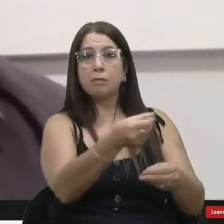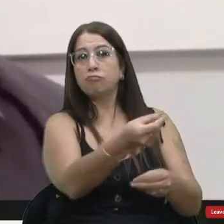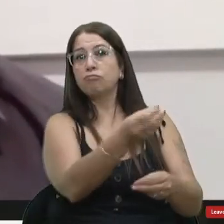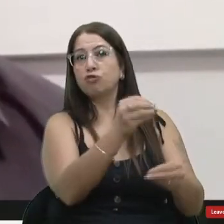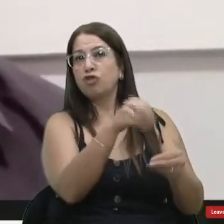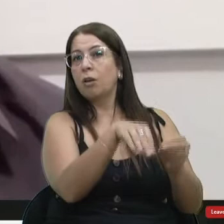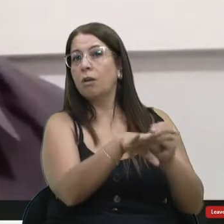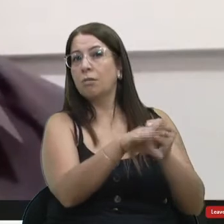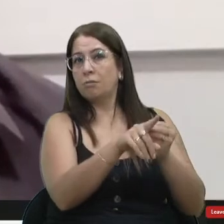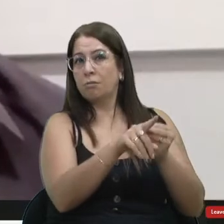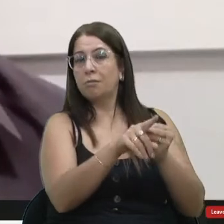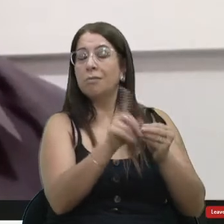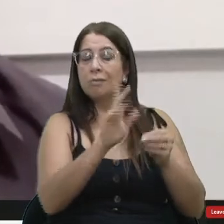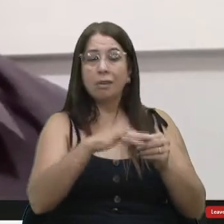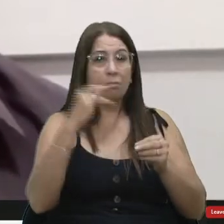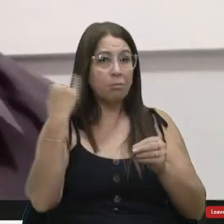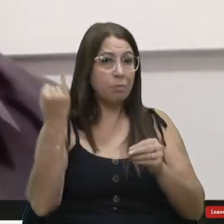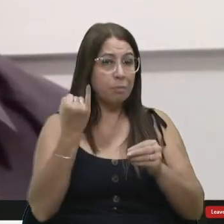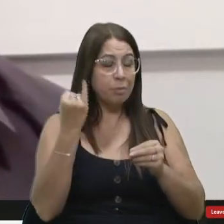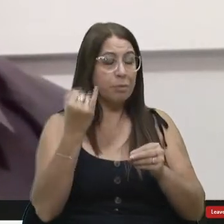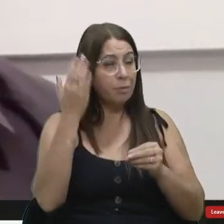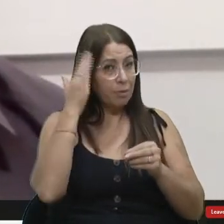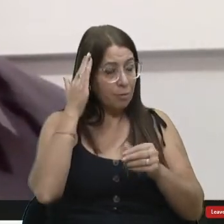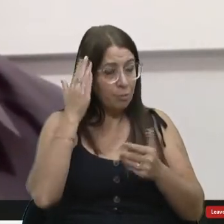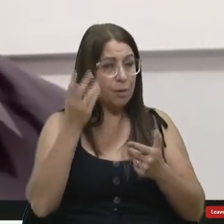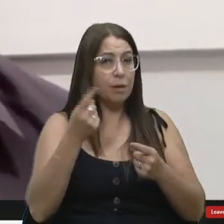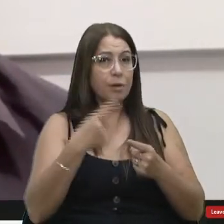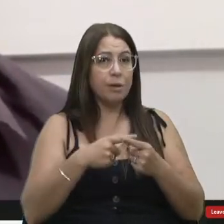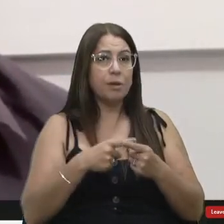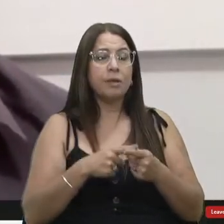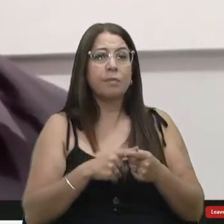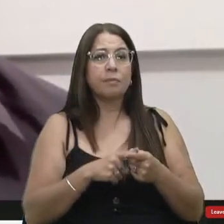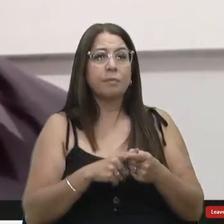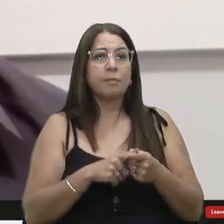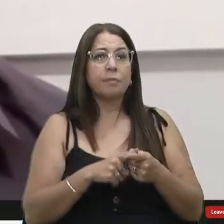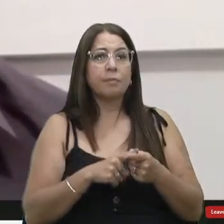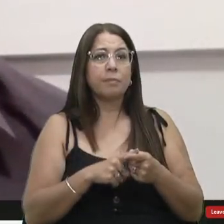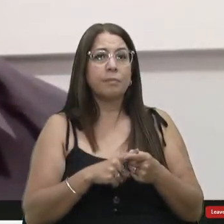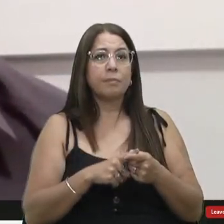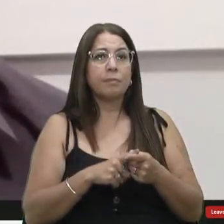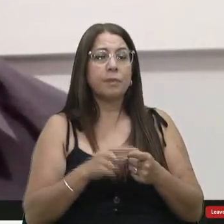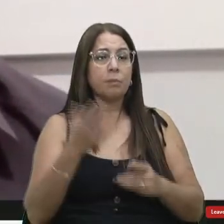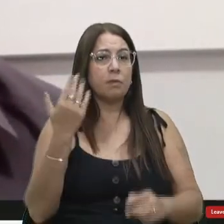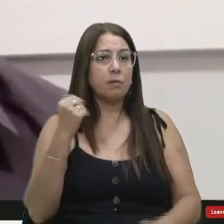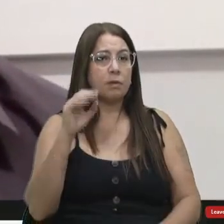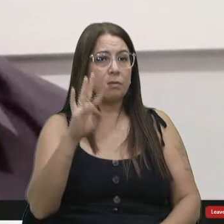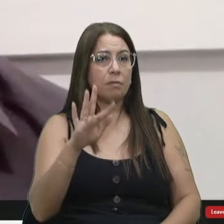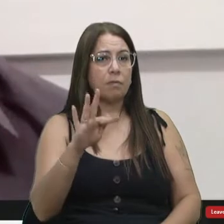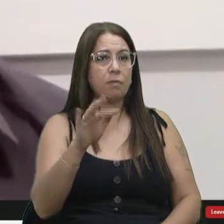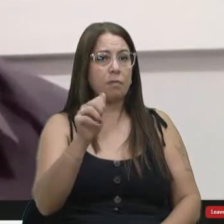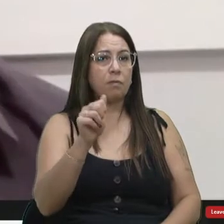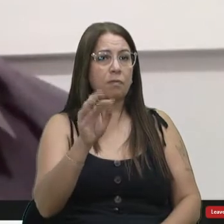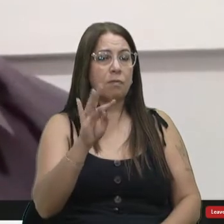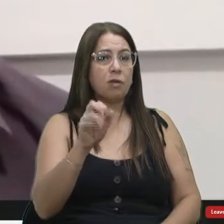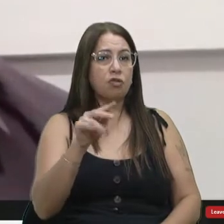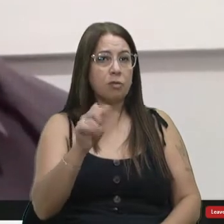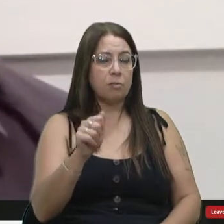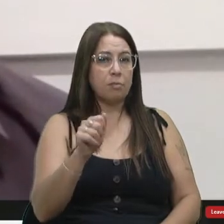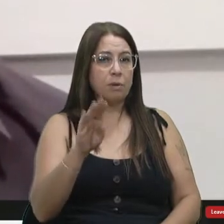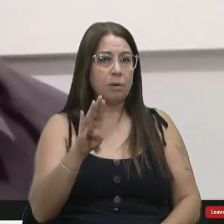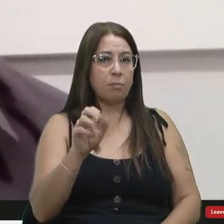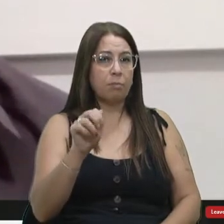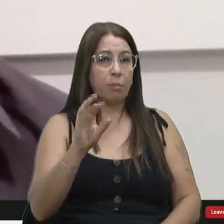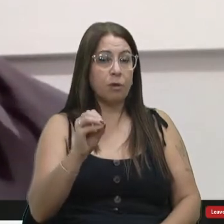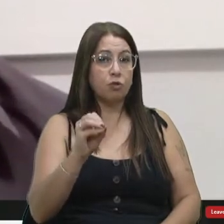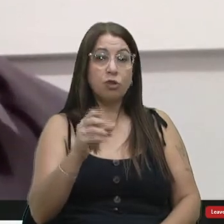Quem se lembra, é importante saber o que era o mateamento do Fátima Baixa. O valor do Fátima Baixa é